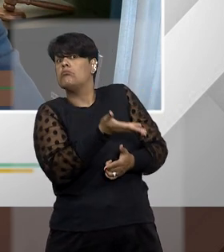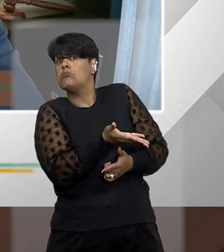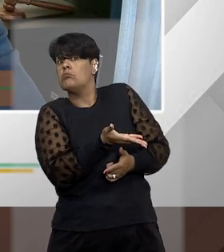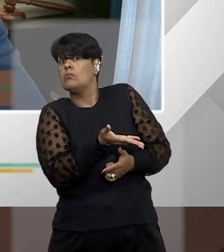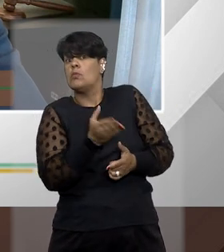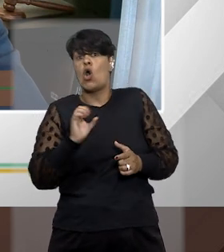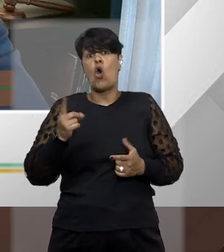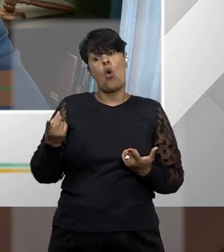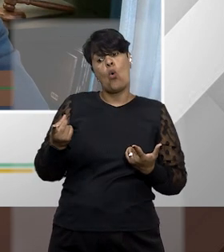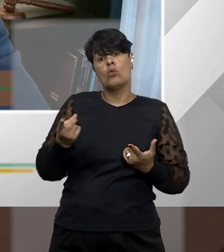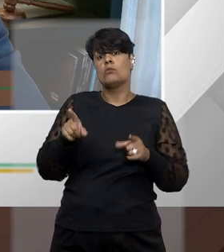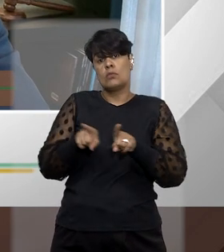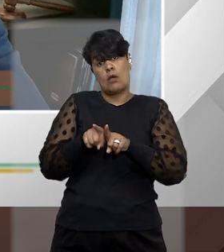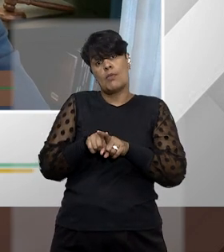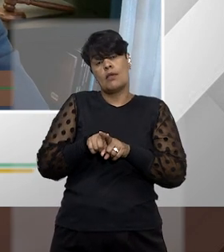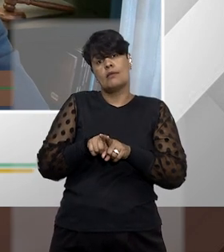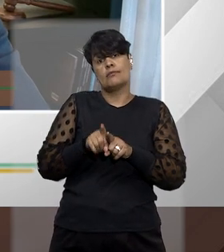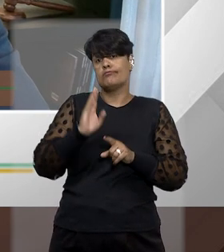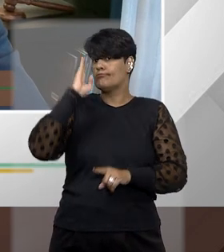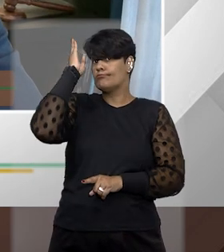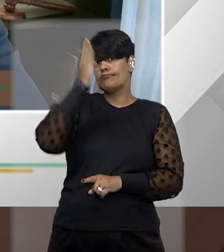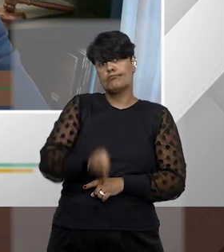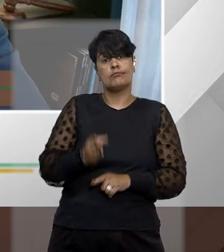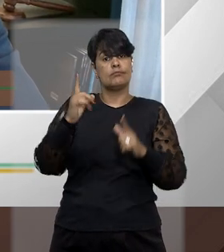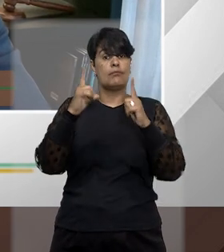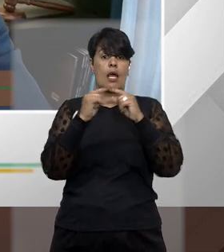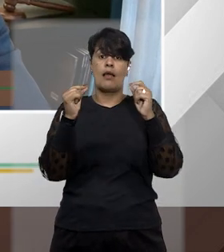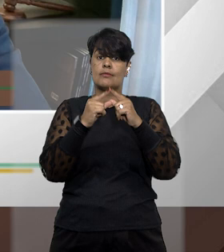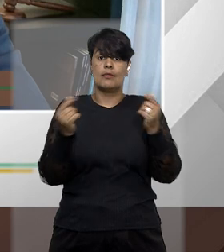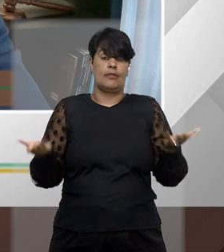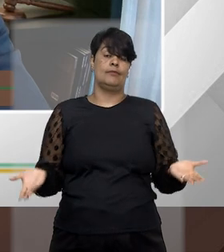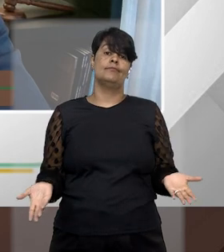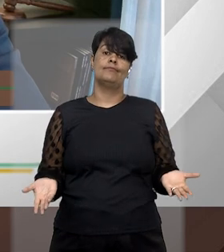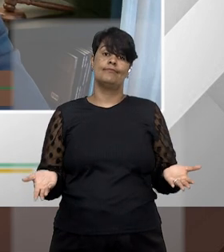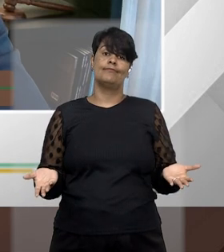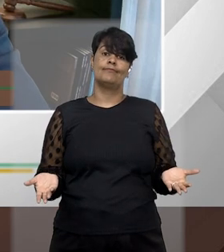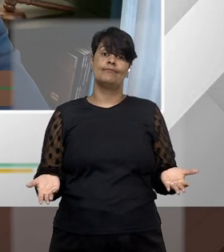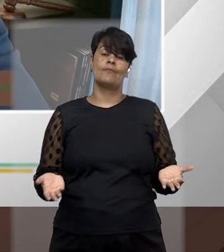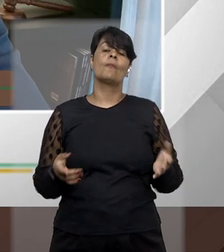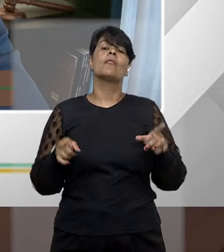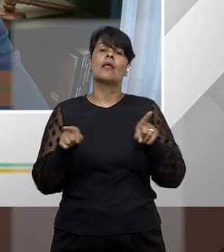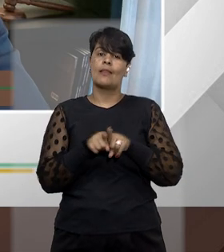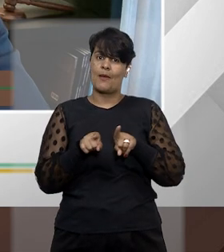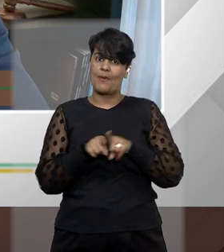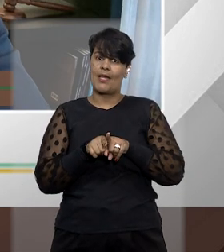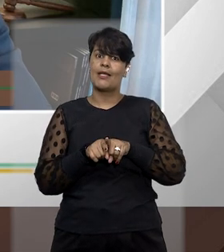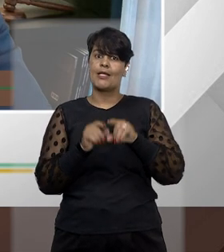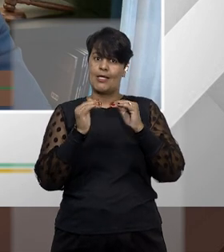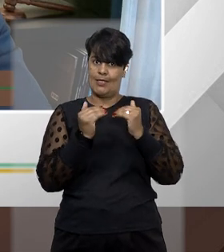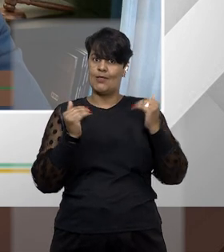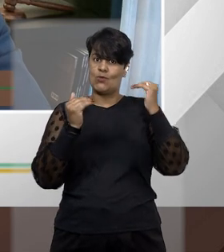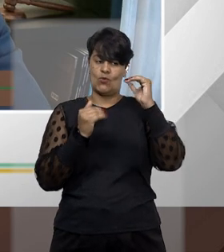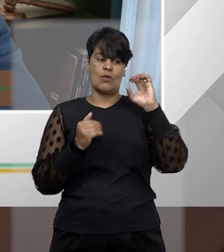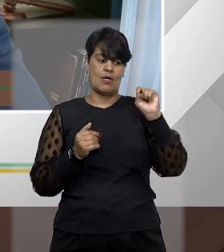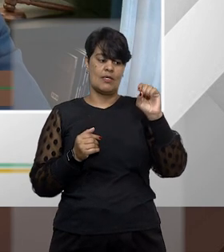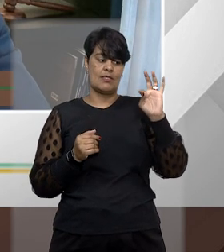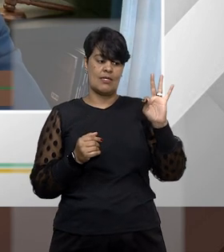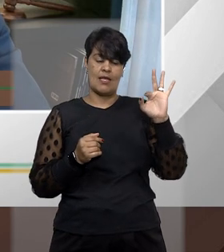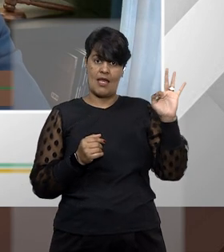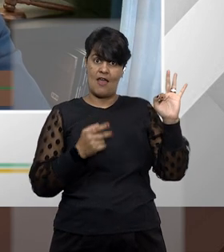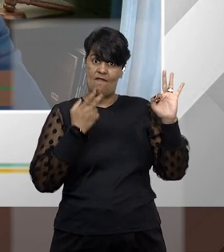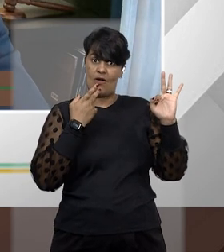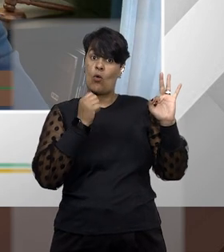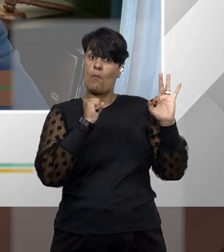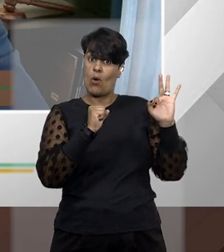propor na capital em Brasília no Distrito Federal e o Supremo ainda fez uma interpretação ainda que ele ainda pode propor